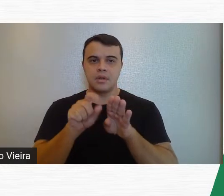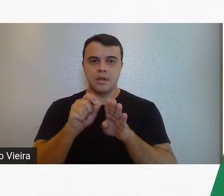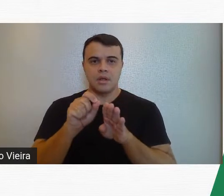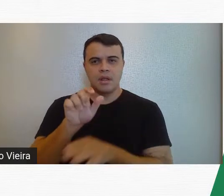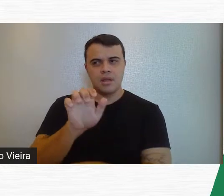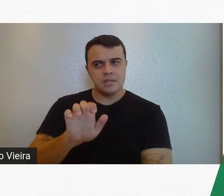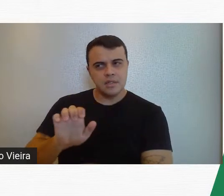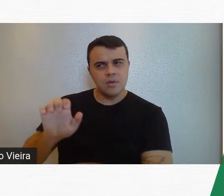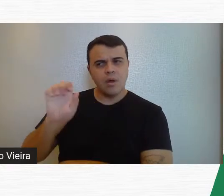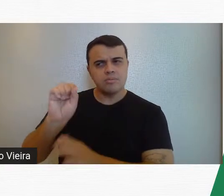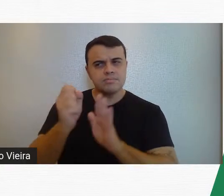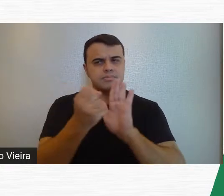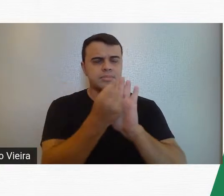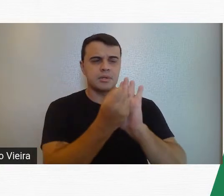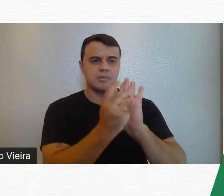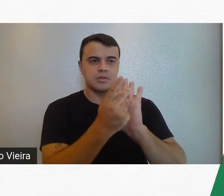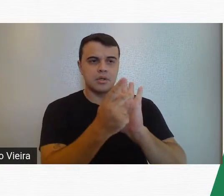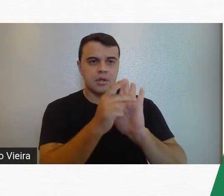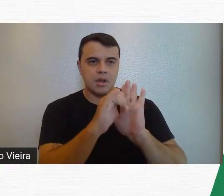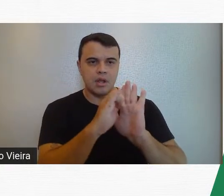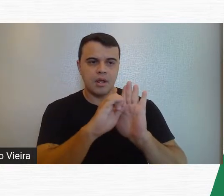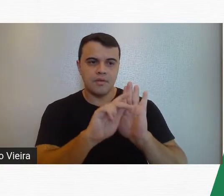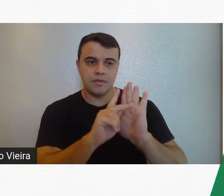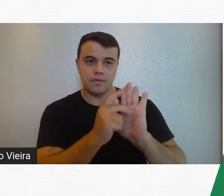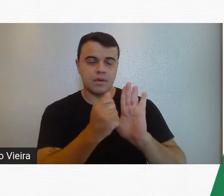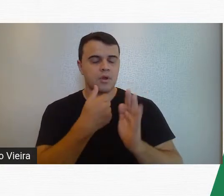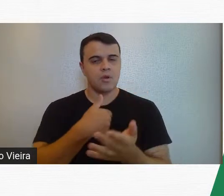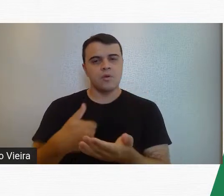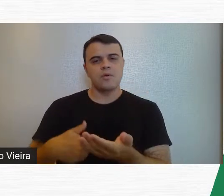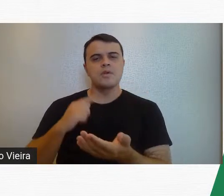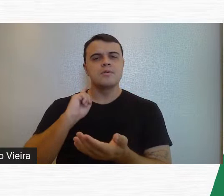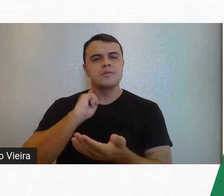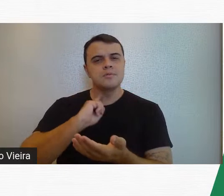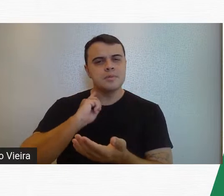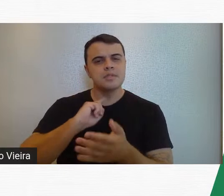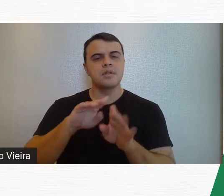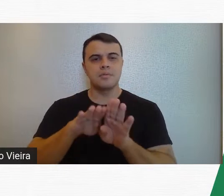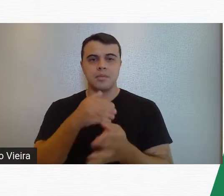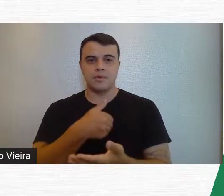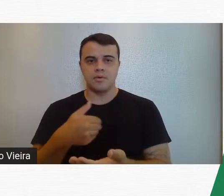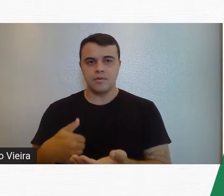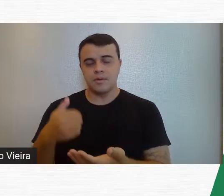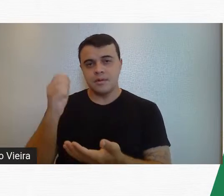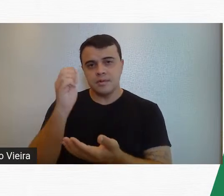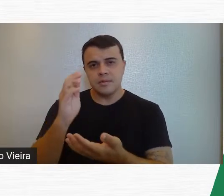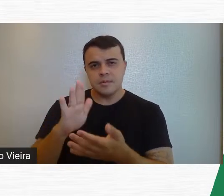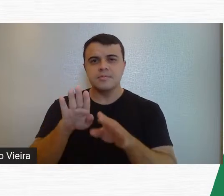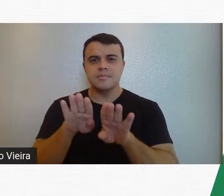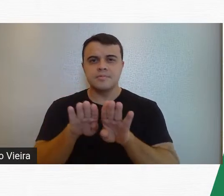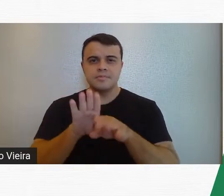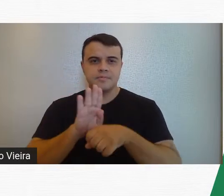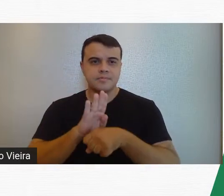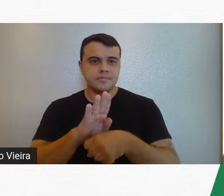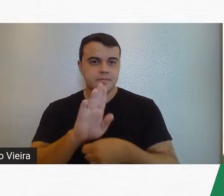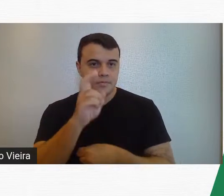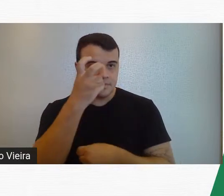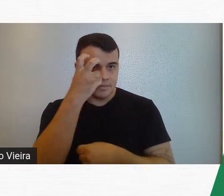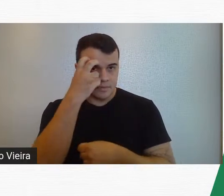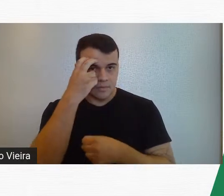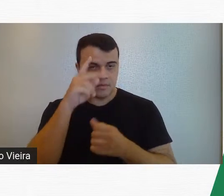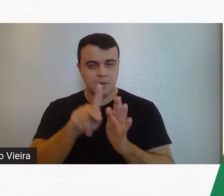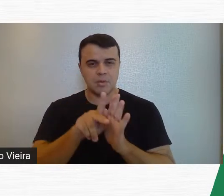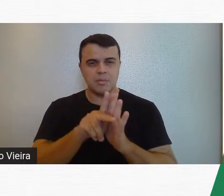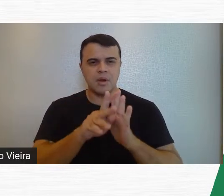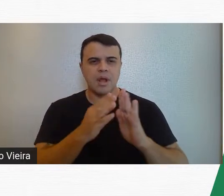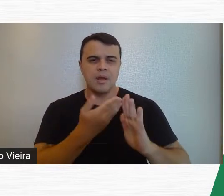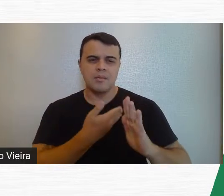Estadual do Patrimônio Histórico, o IEFA, do Governo de Minas Gerais e do Governo Federal, além do apoio cultural do programa Amigos